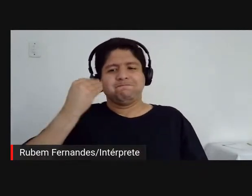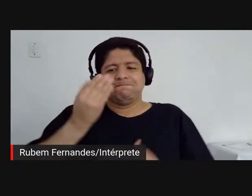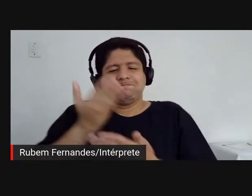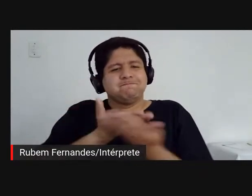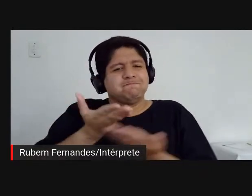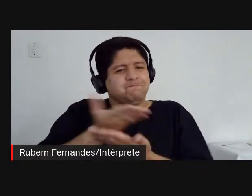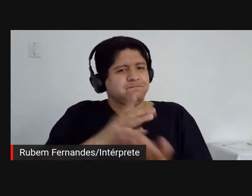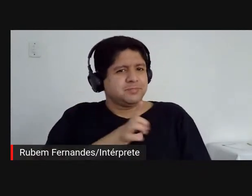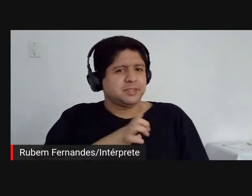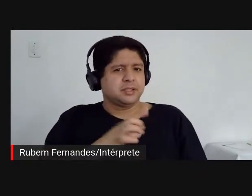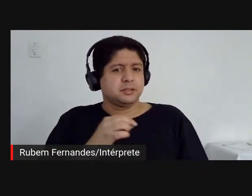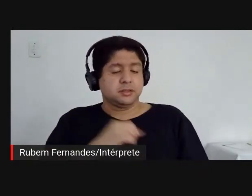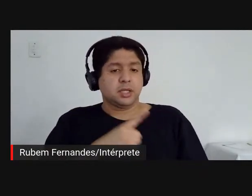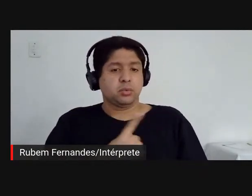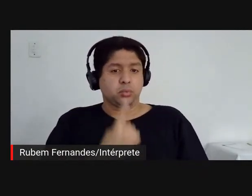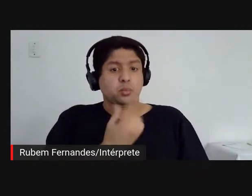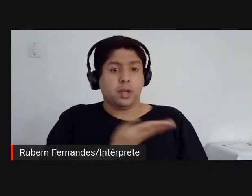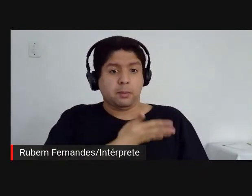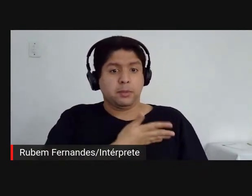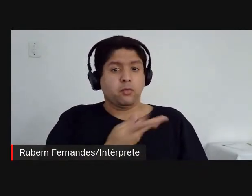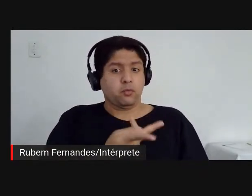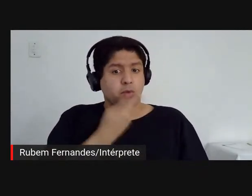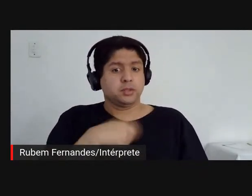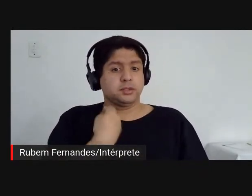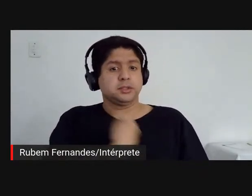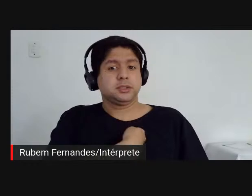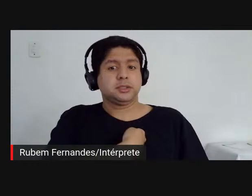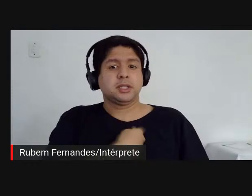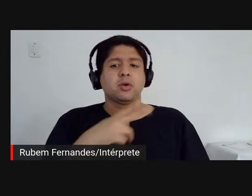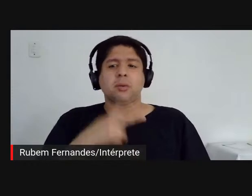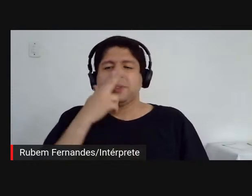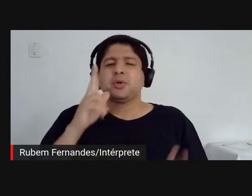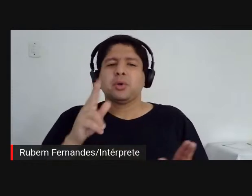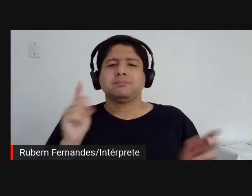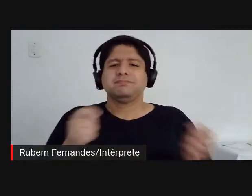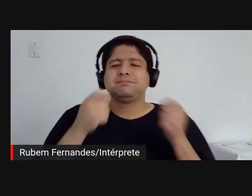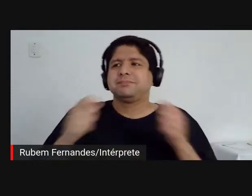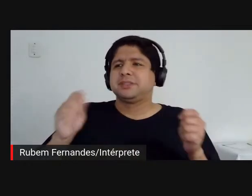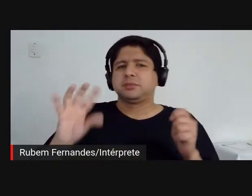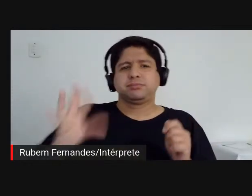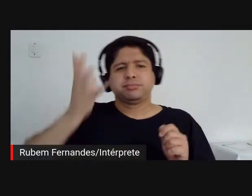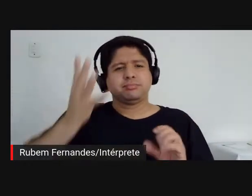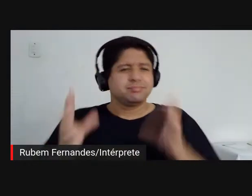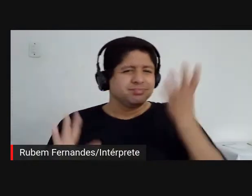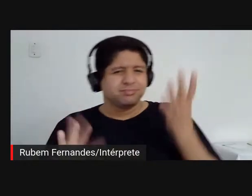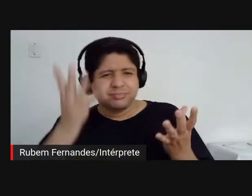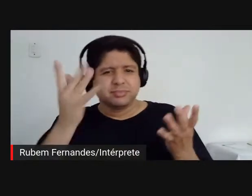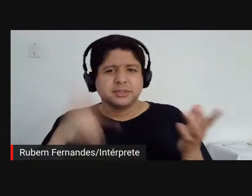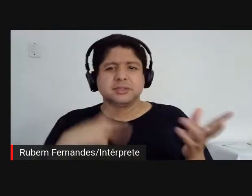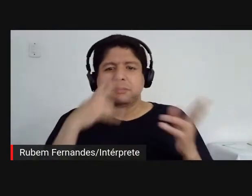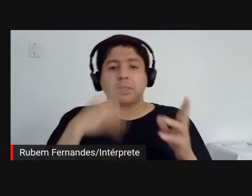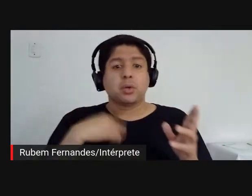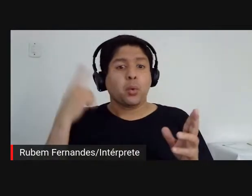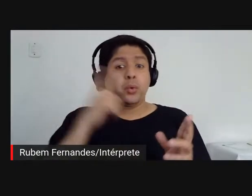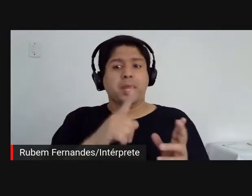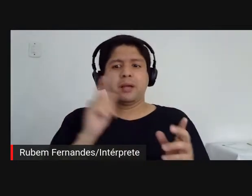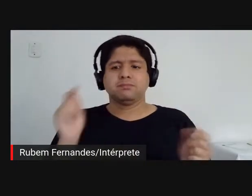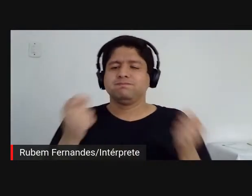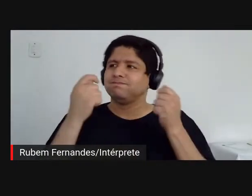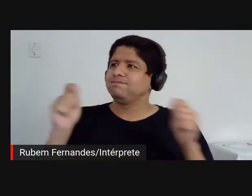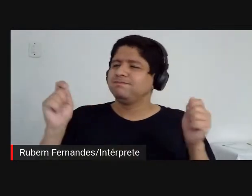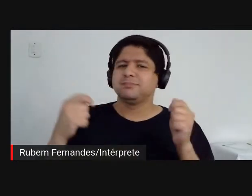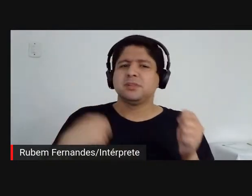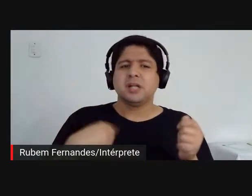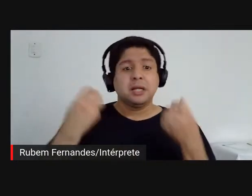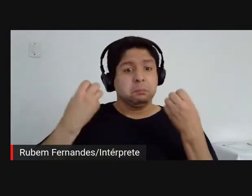Eu tenho um amigo curador que me falou uma vez que eu sou uma orquestradora de acasos, que o meu trabalho é sobre orquestrar acasos. E achei isso muito bonito.